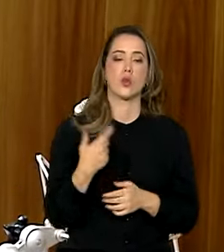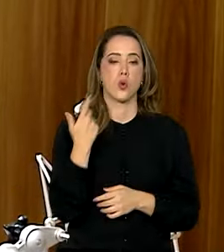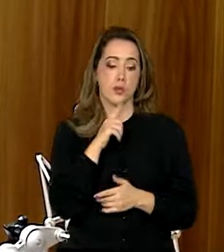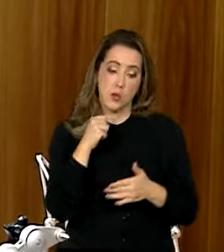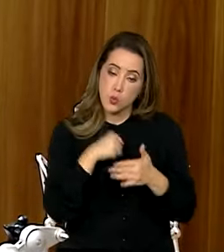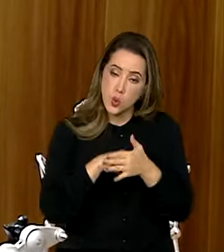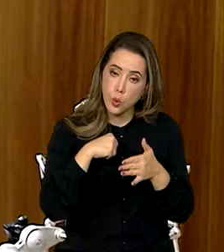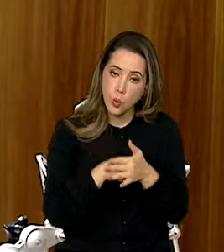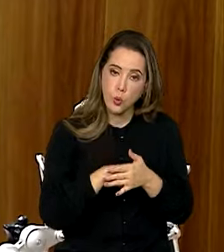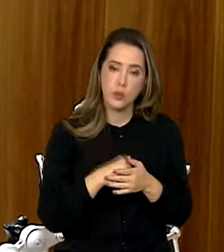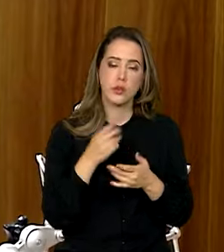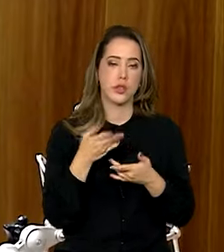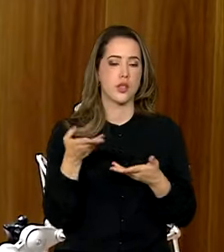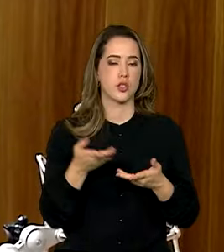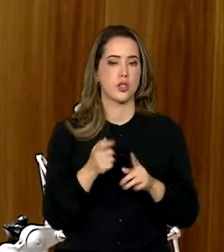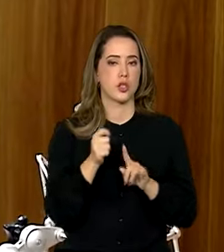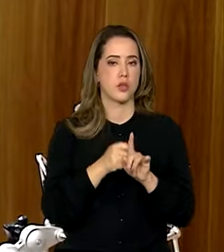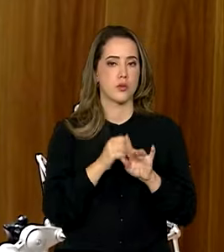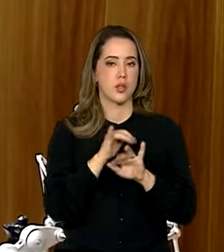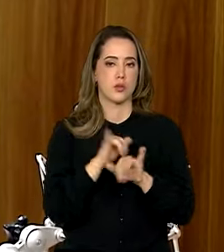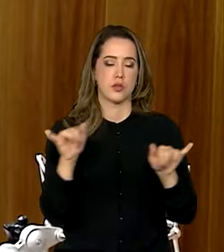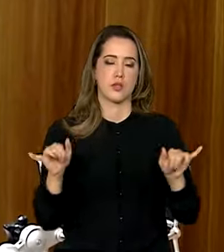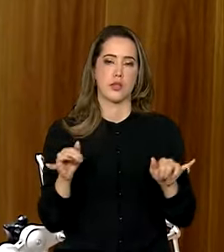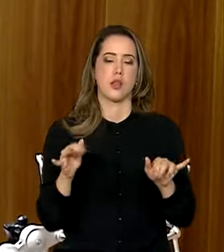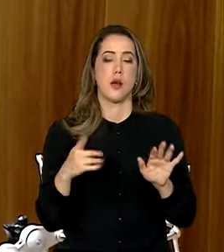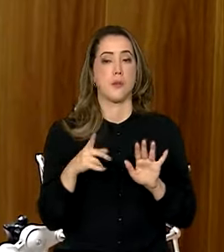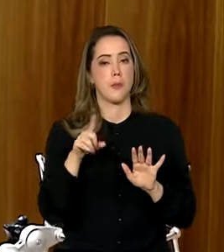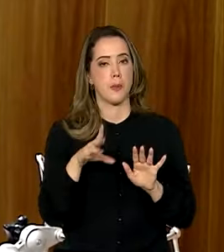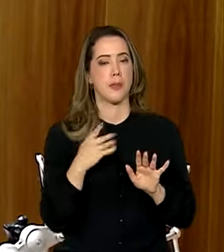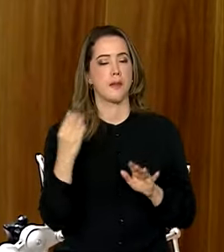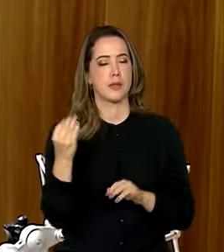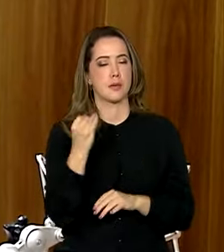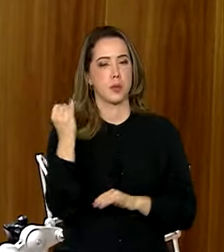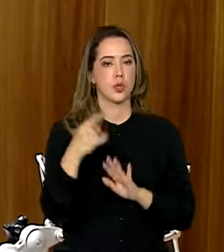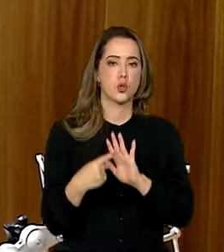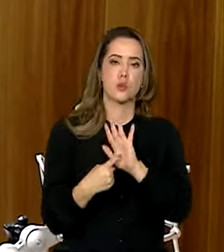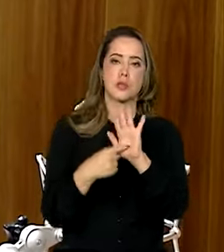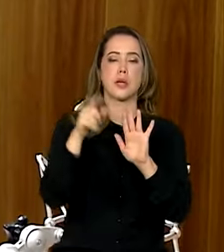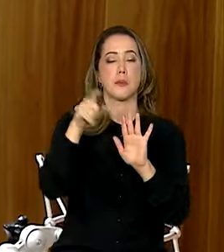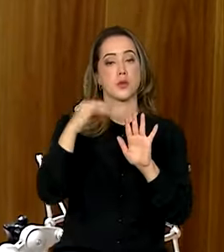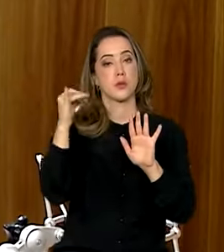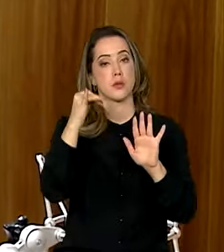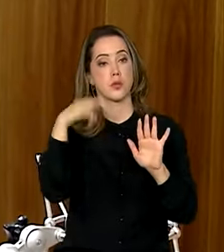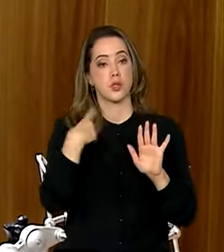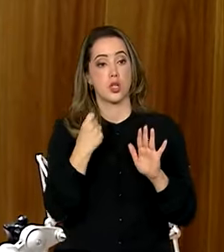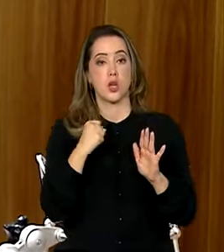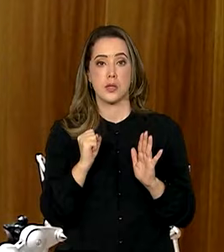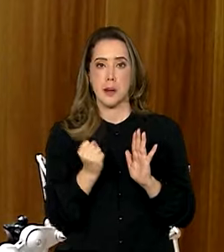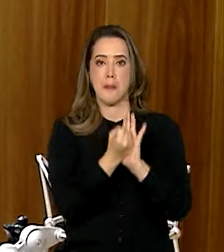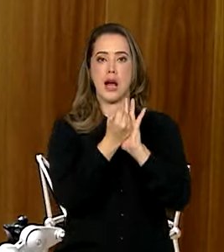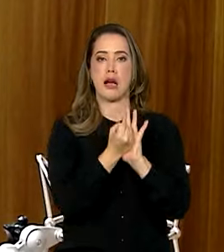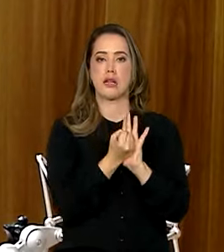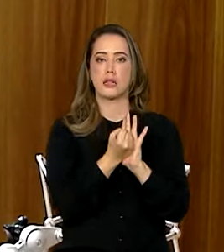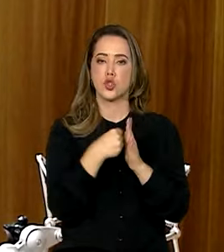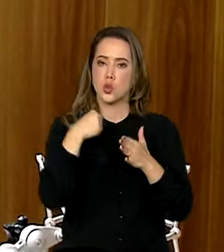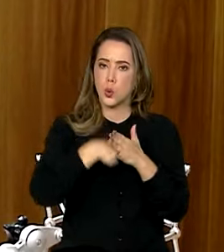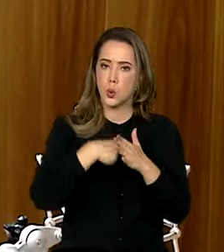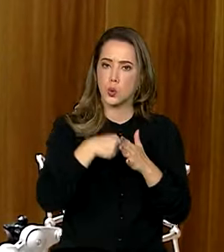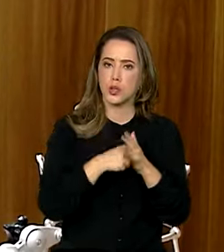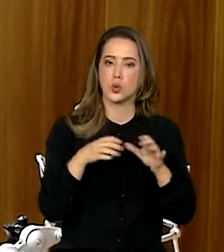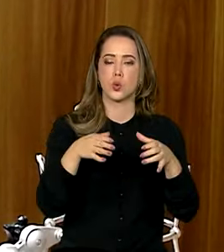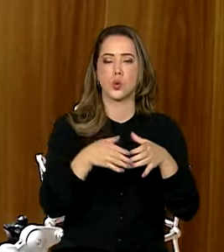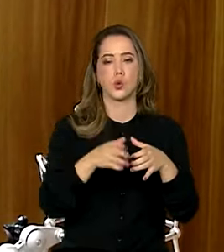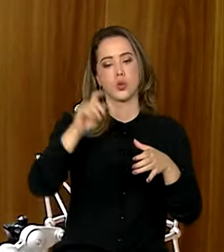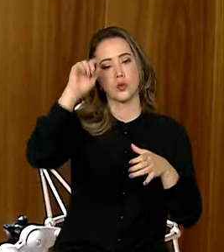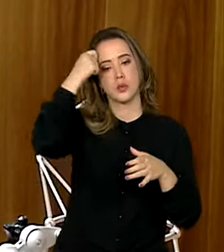a gente ter conseguido ali anunciar, mas trazer de volta a memória de pessoas relevantes na nossa marca de resistência do movimento negro foi essencial.